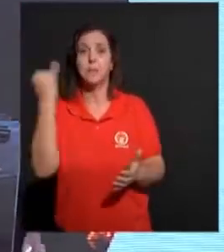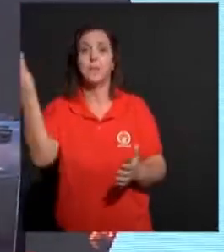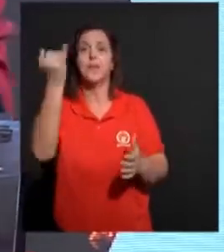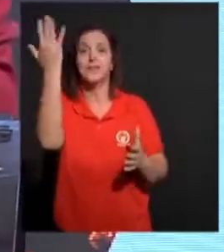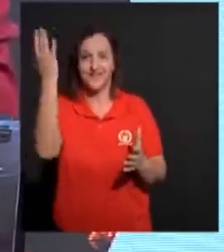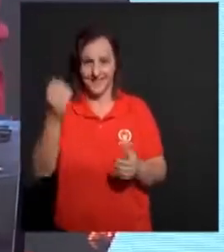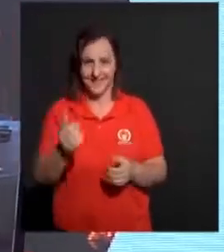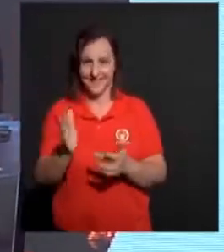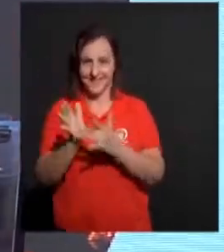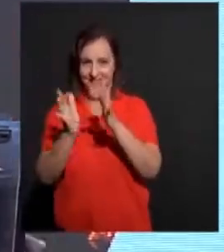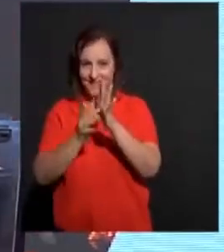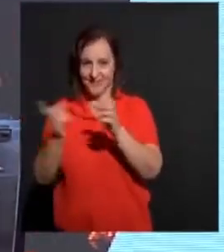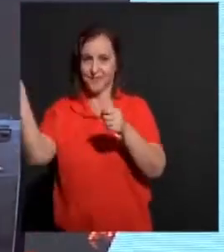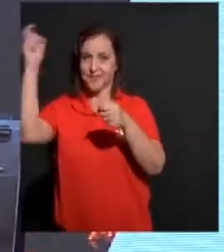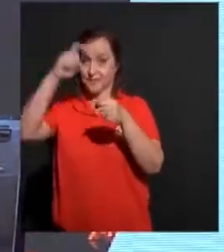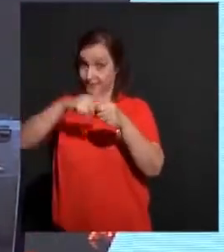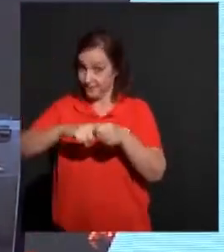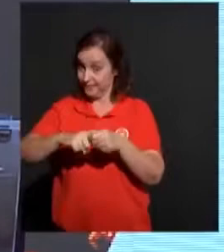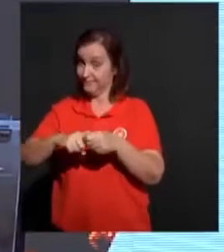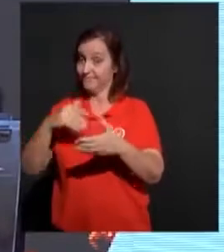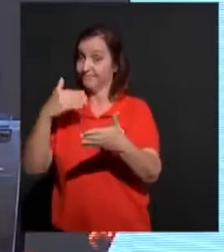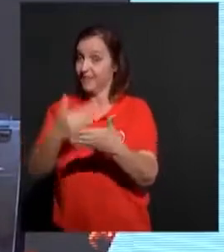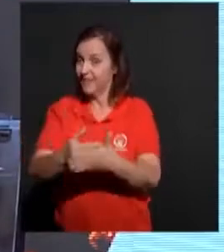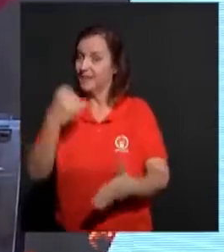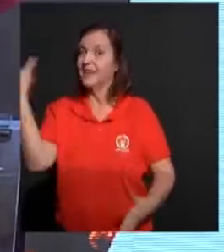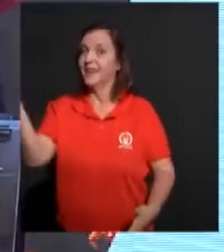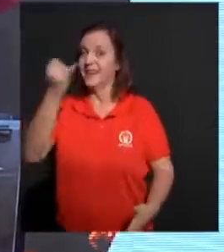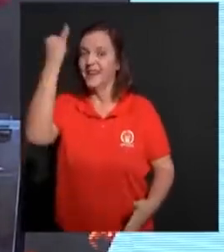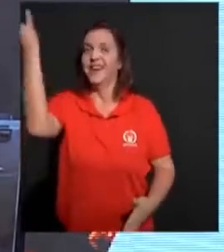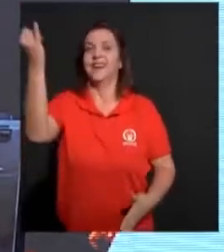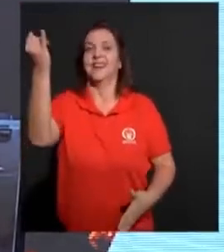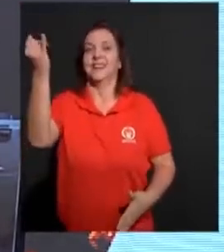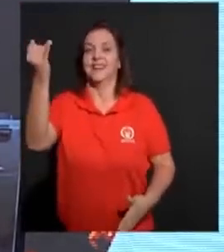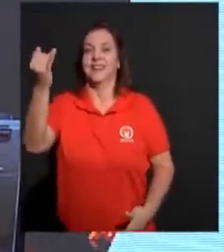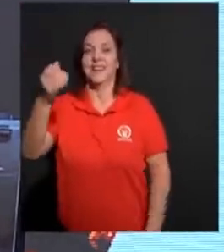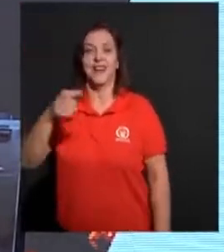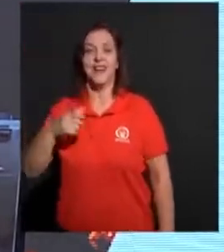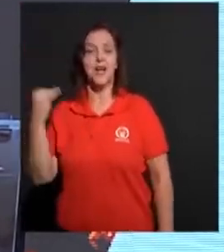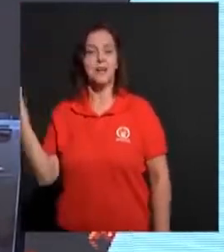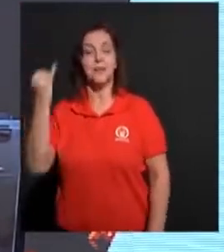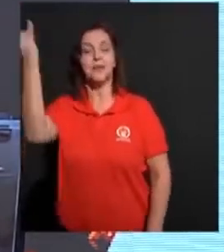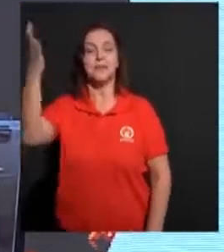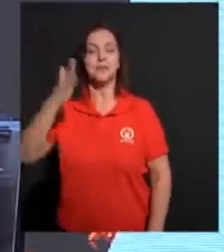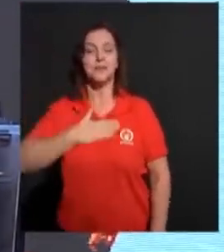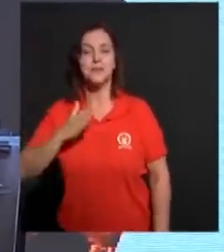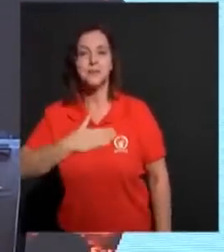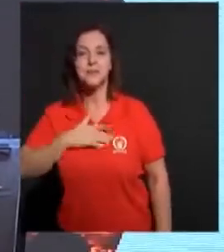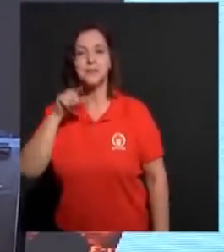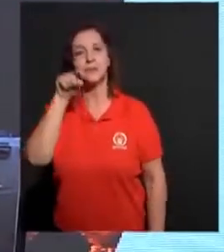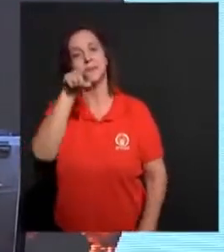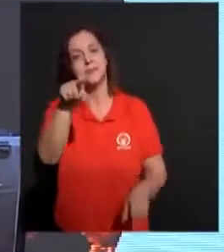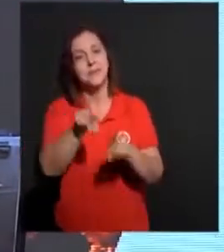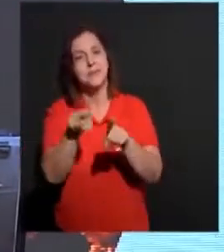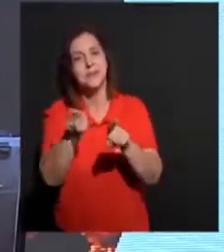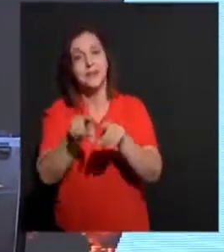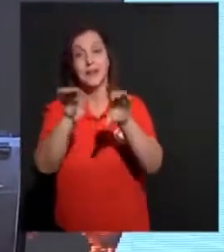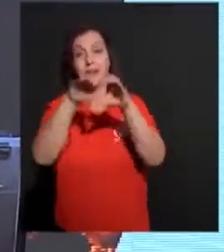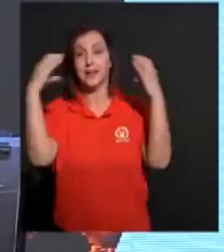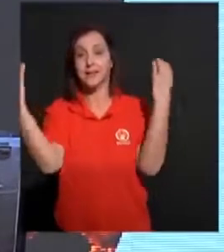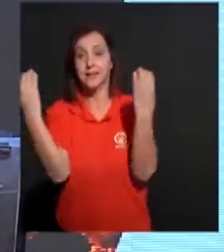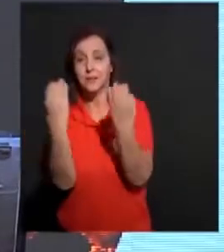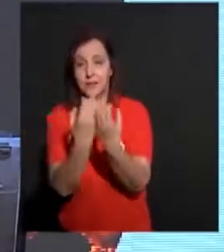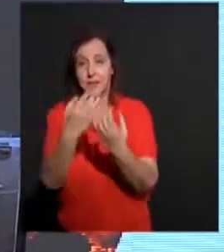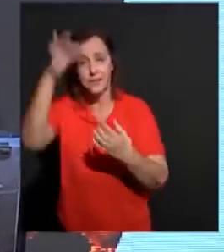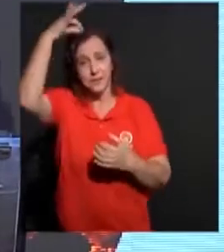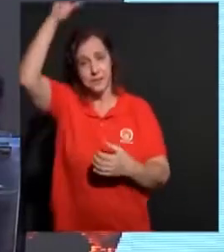É isso que importa. É isso que interessa. Para mim. Para você. É essa a proposta dessa conferência. Dizendo.